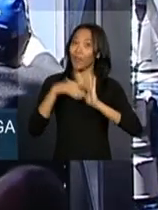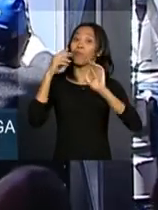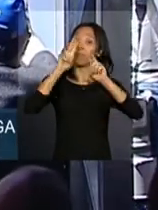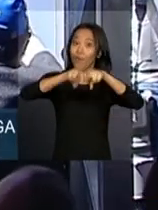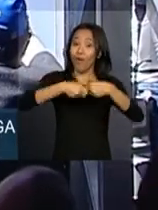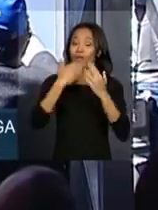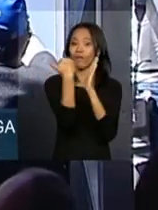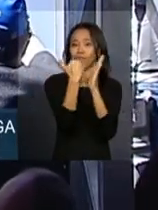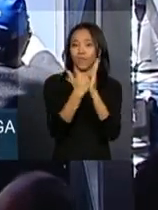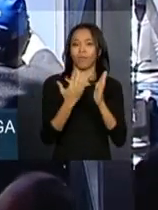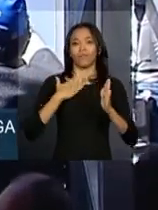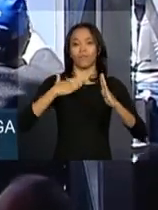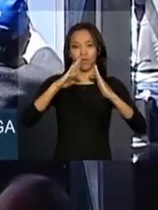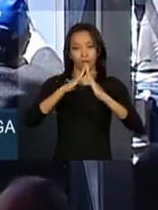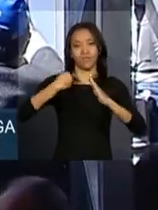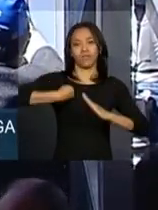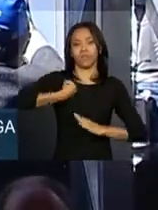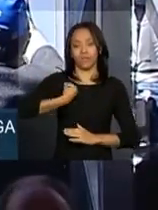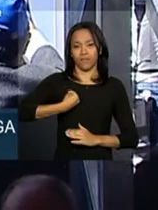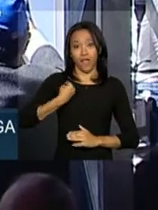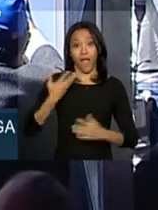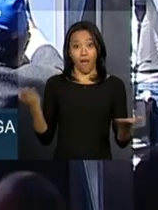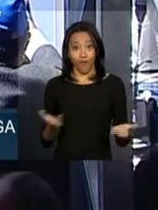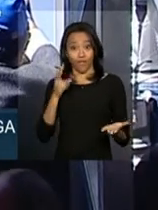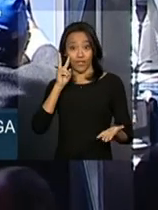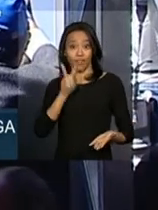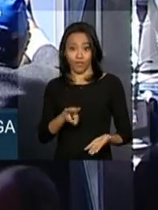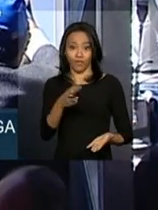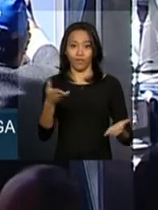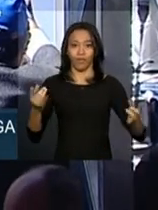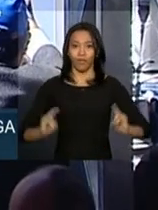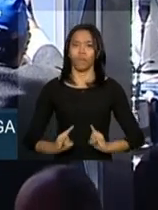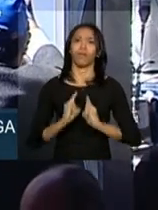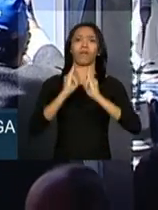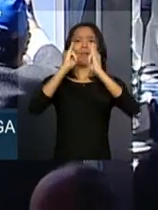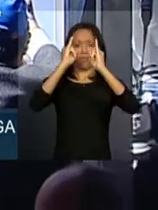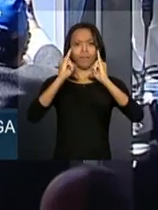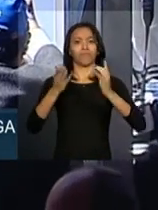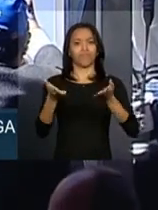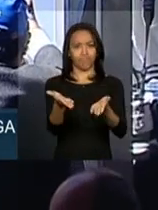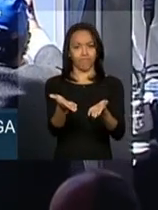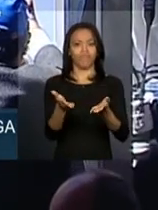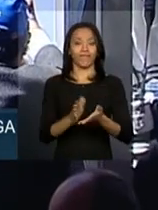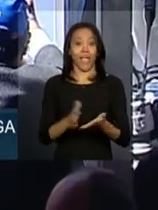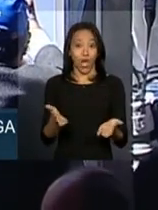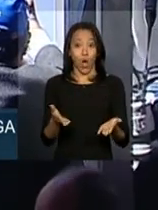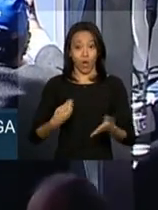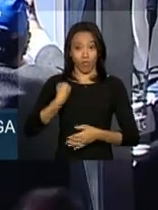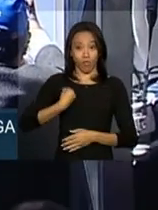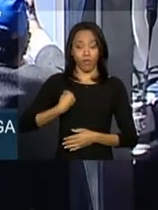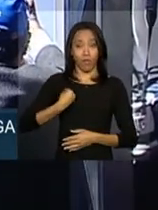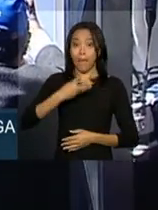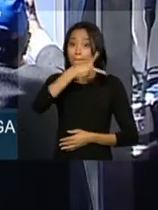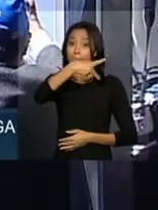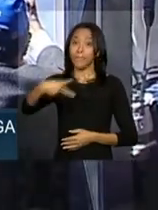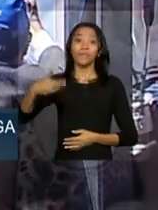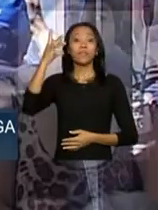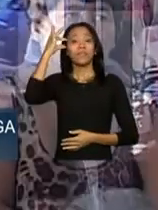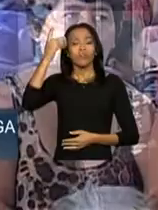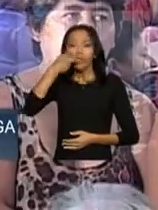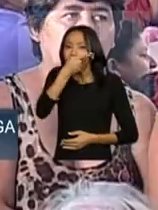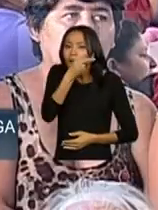Minha Vida. Essas são imagens do apartamento que, neste momento, está sendo visitado pela presidenta Dilma